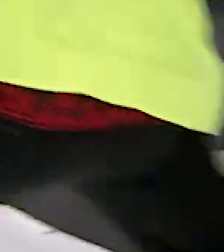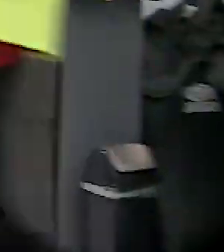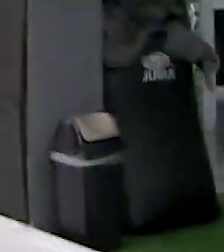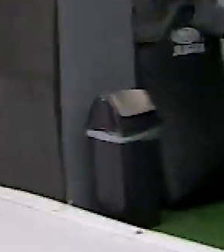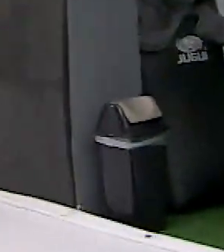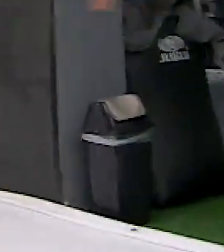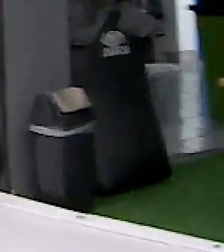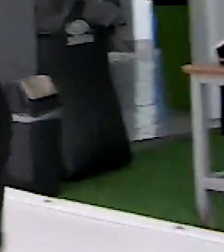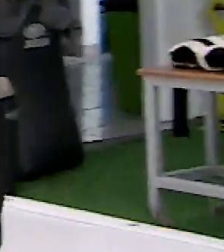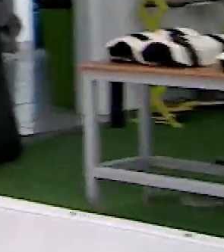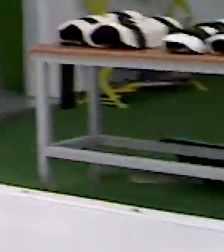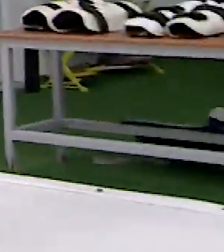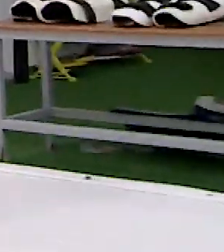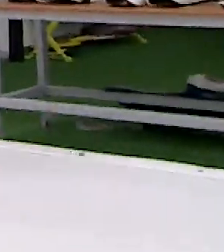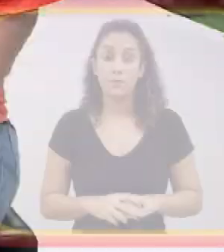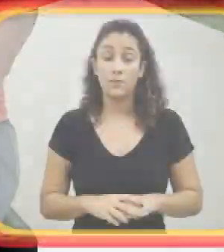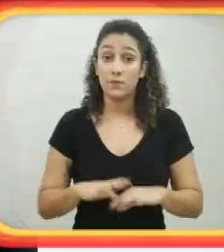pancadas.